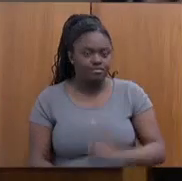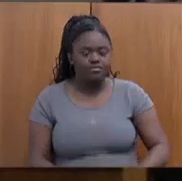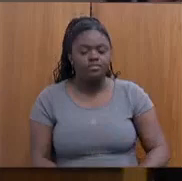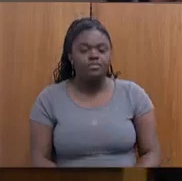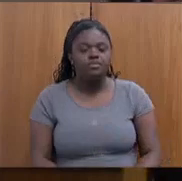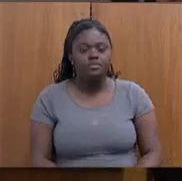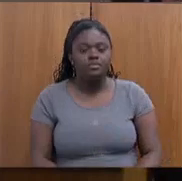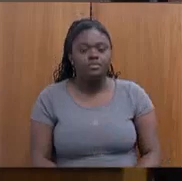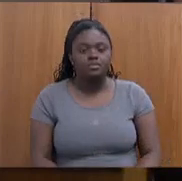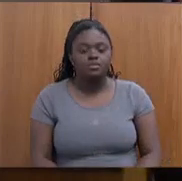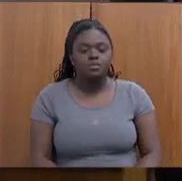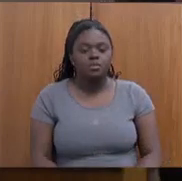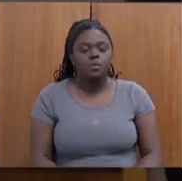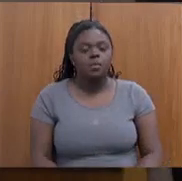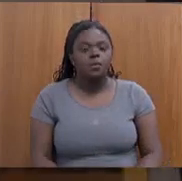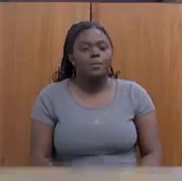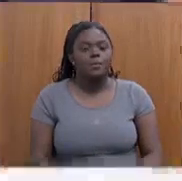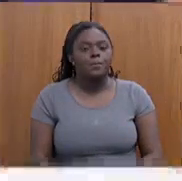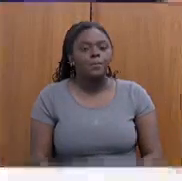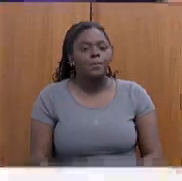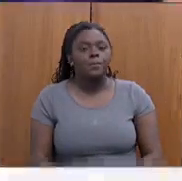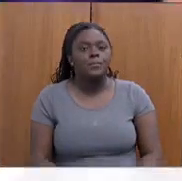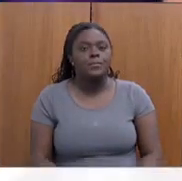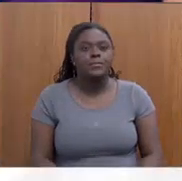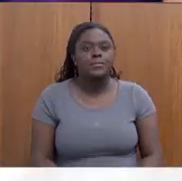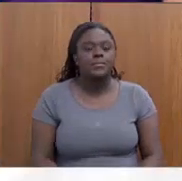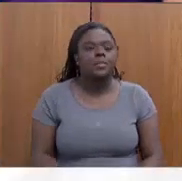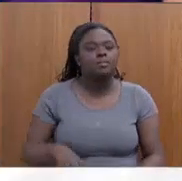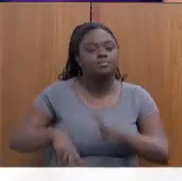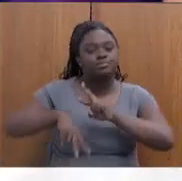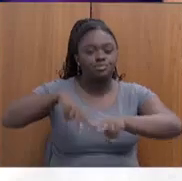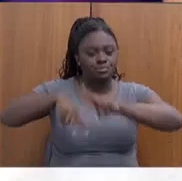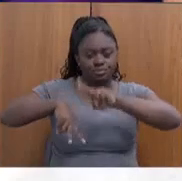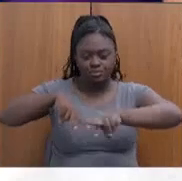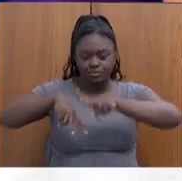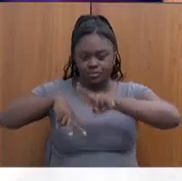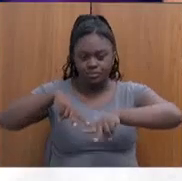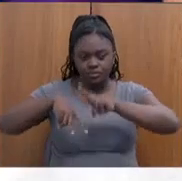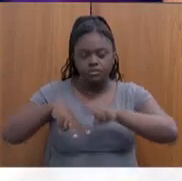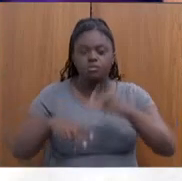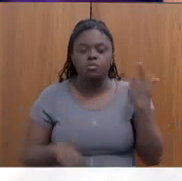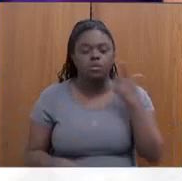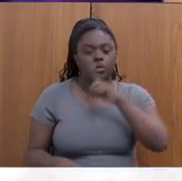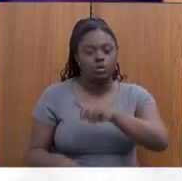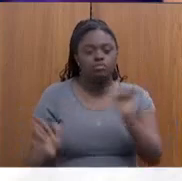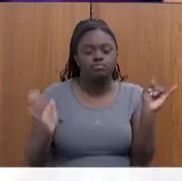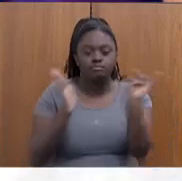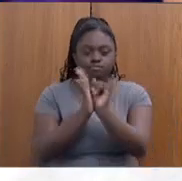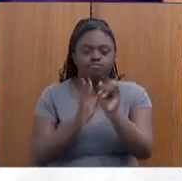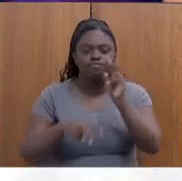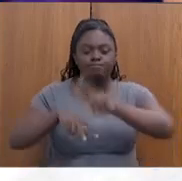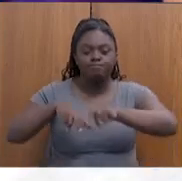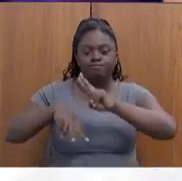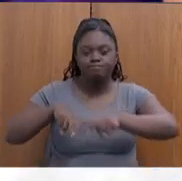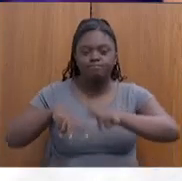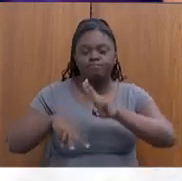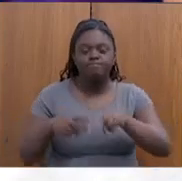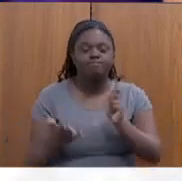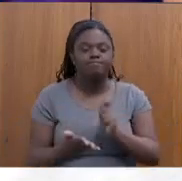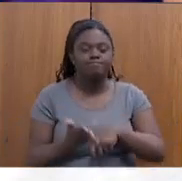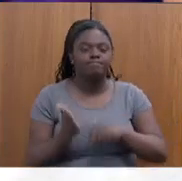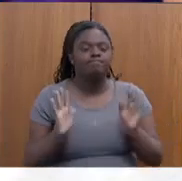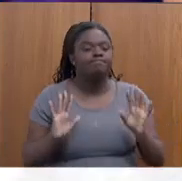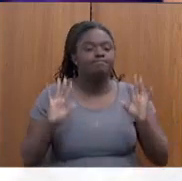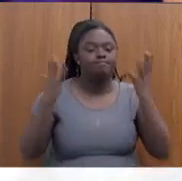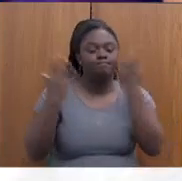Divertidade sexual. Nós conseguimos a inclusão das identidades de gênero e orientações sexuais no registro de eventos